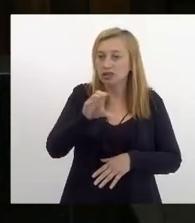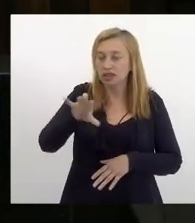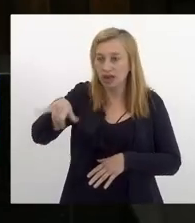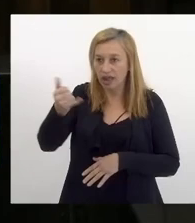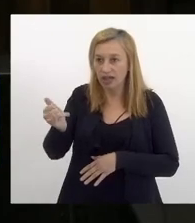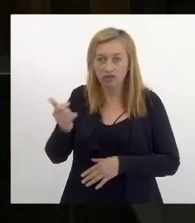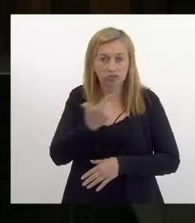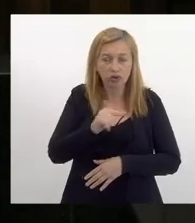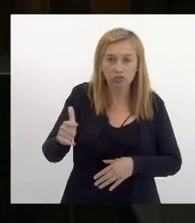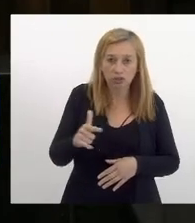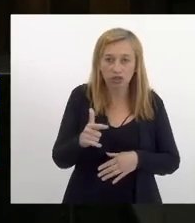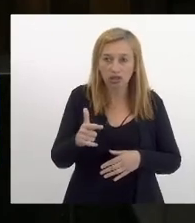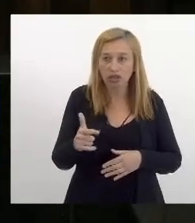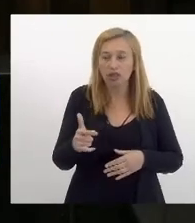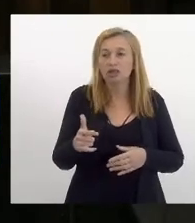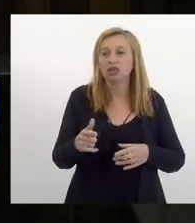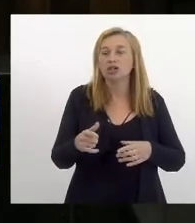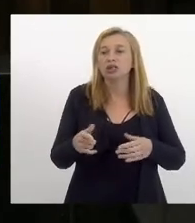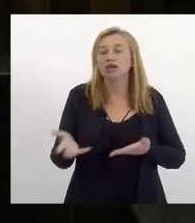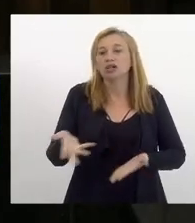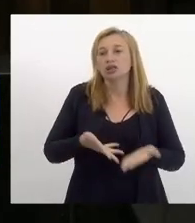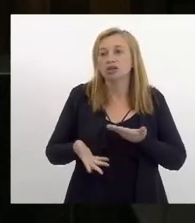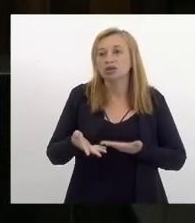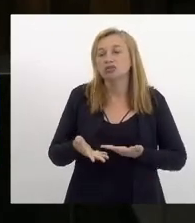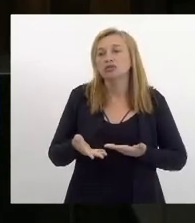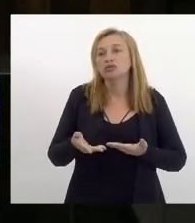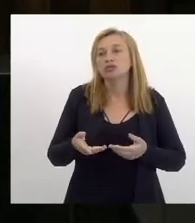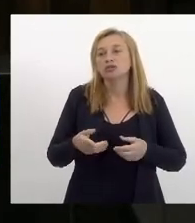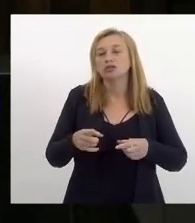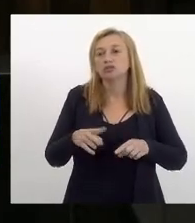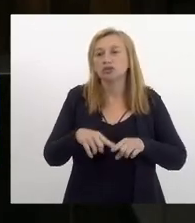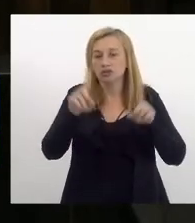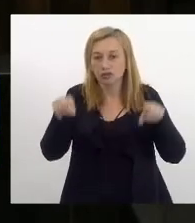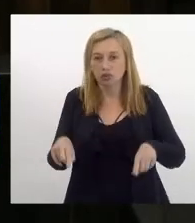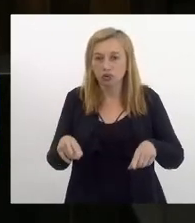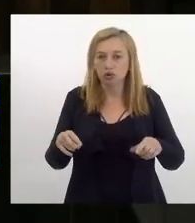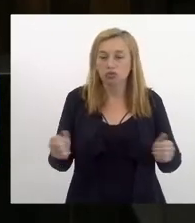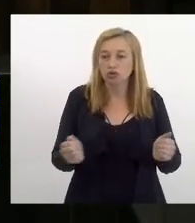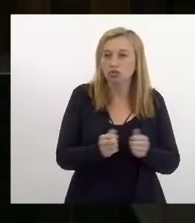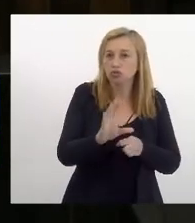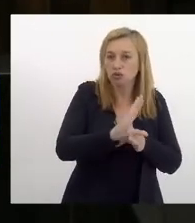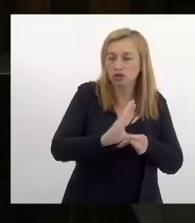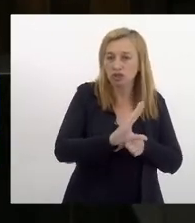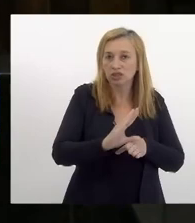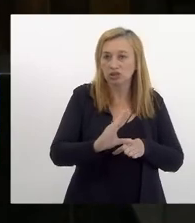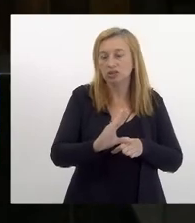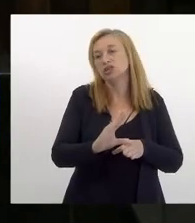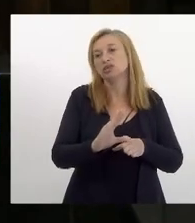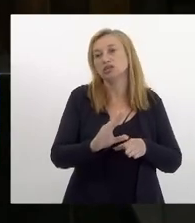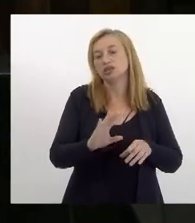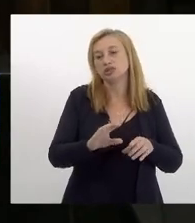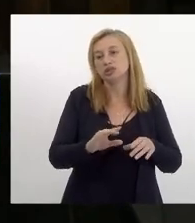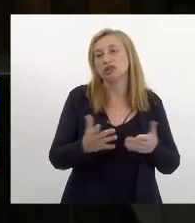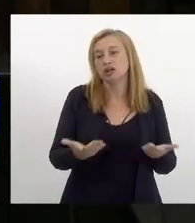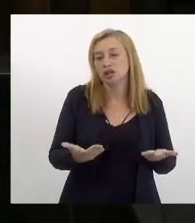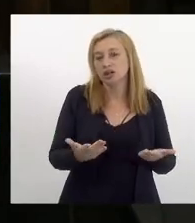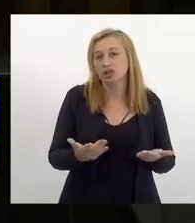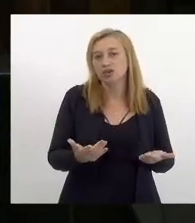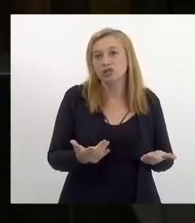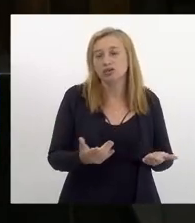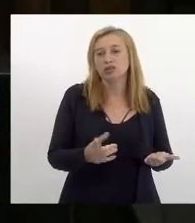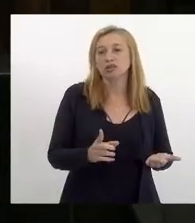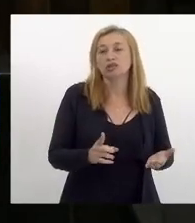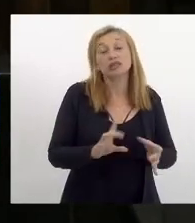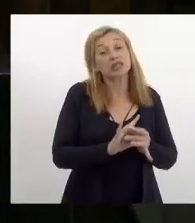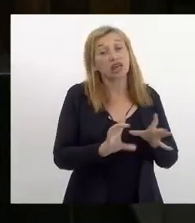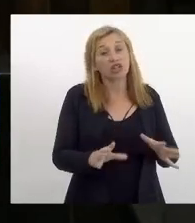a participação dos servidores no seu conselho superior além de ser pouco democrático também faz com que a instituição